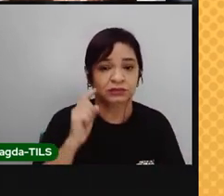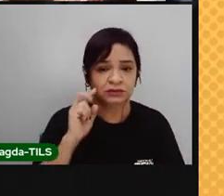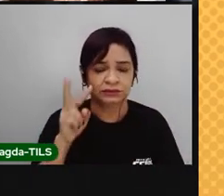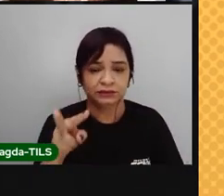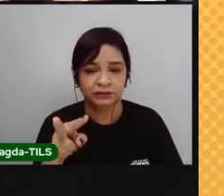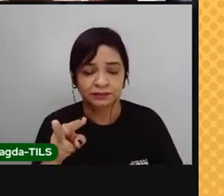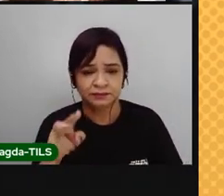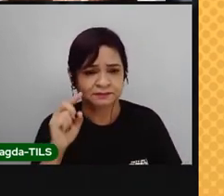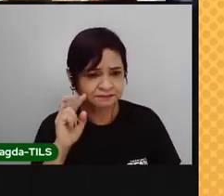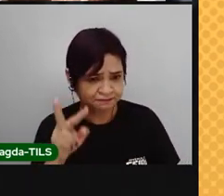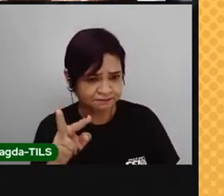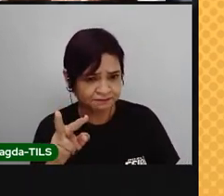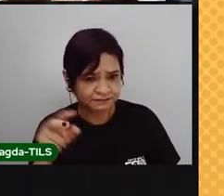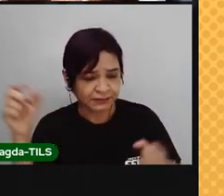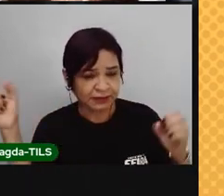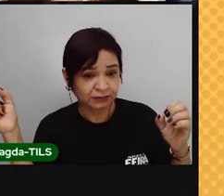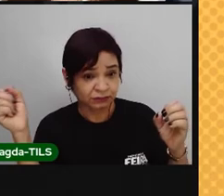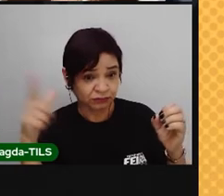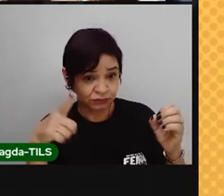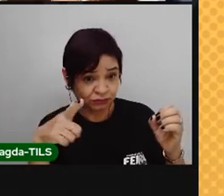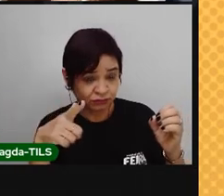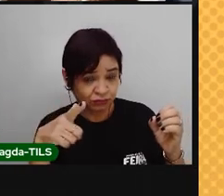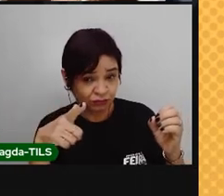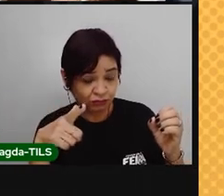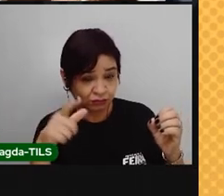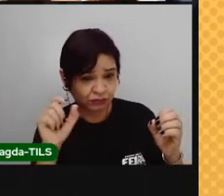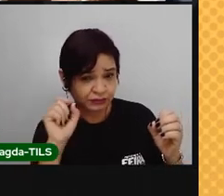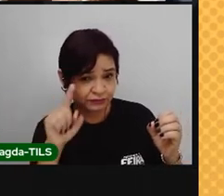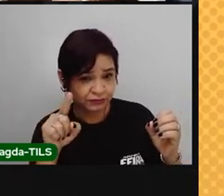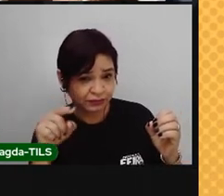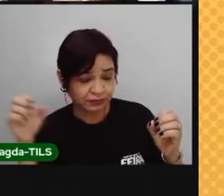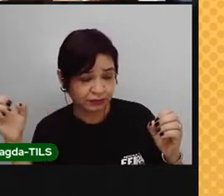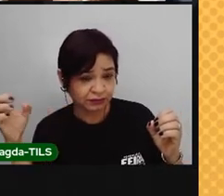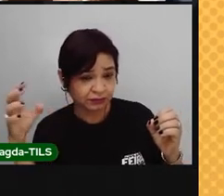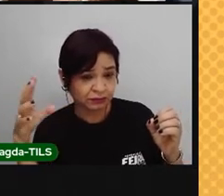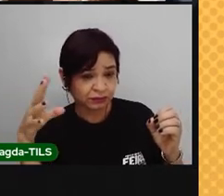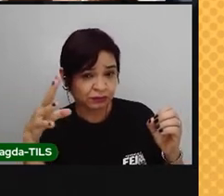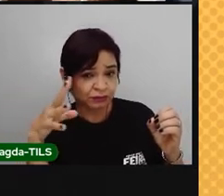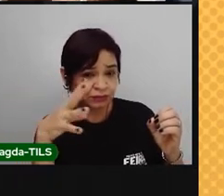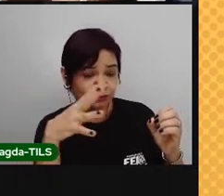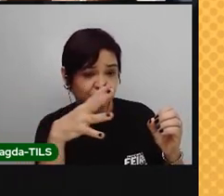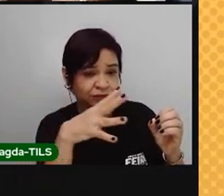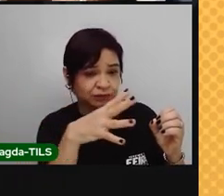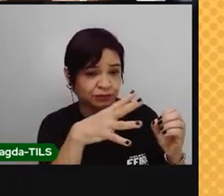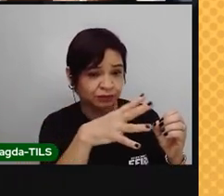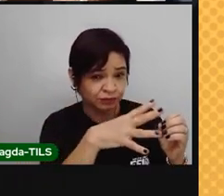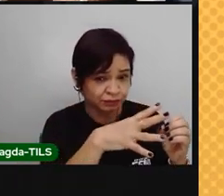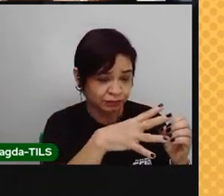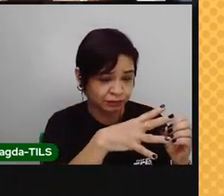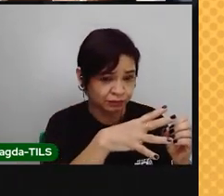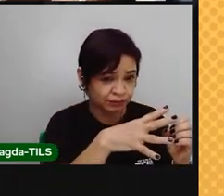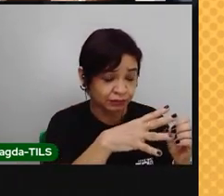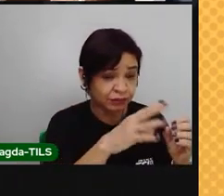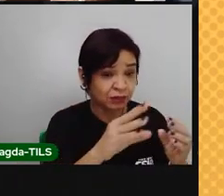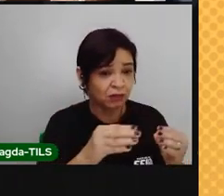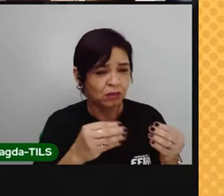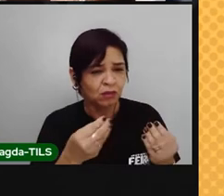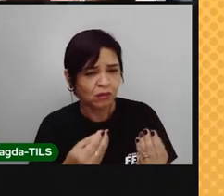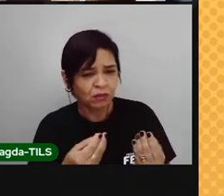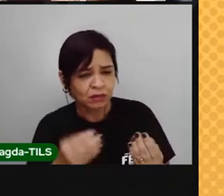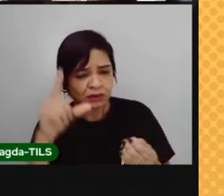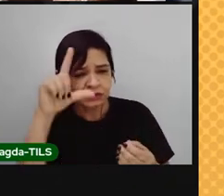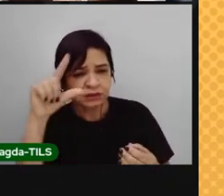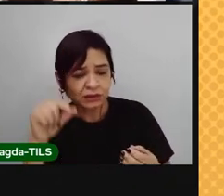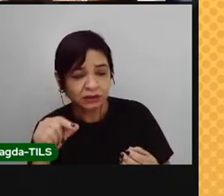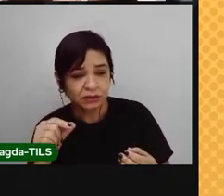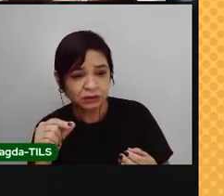Sol está do lado direito. Portanto, é da direita que vem sua luz. Quando a face da lua que está iluminada